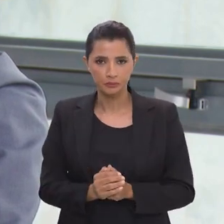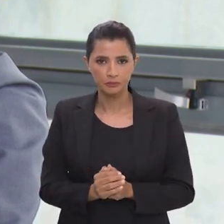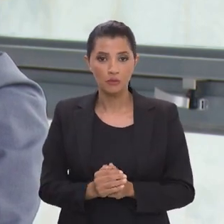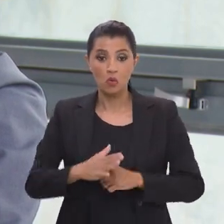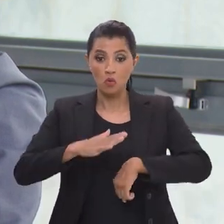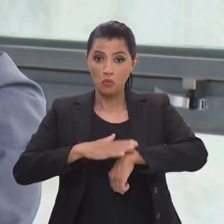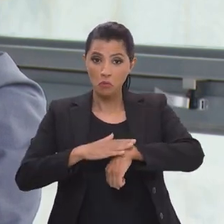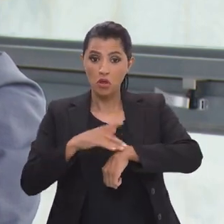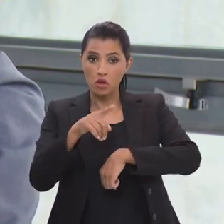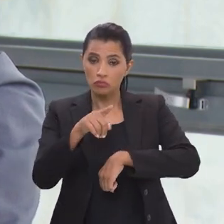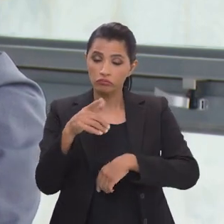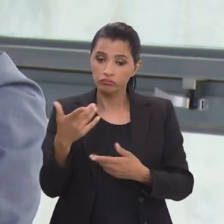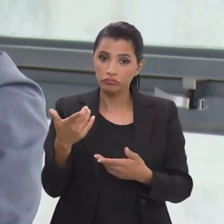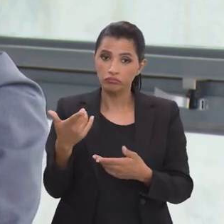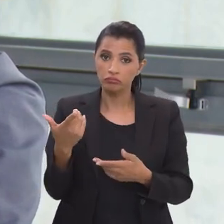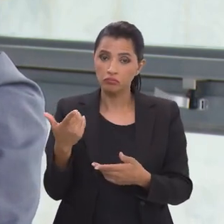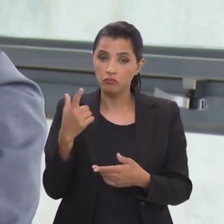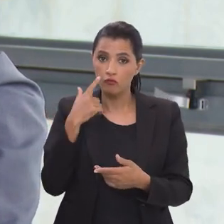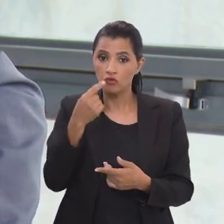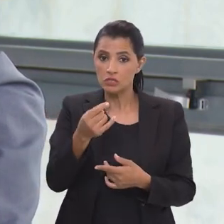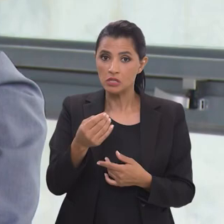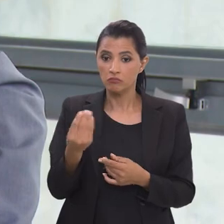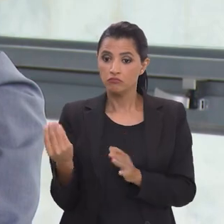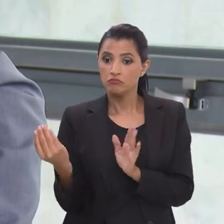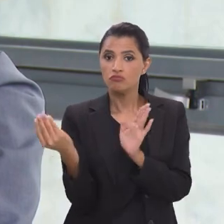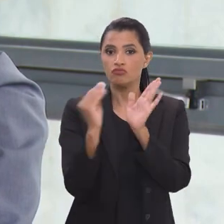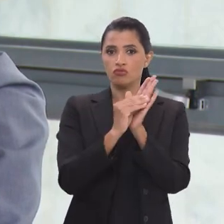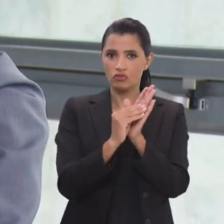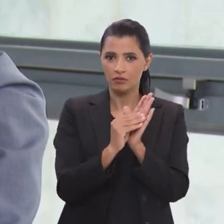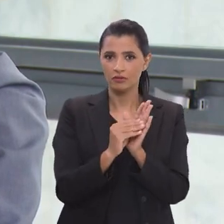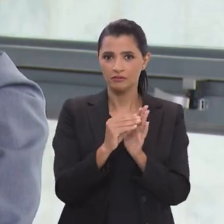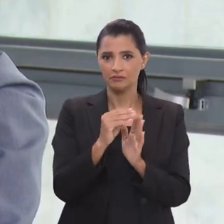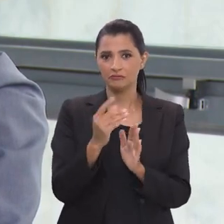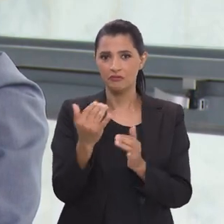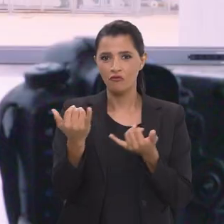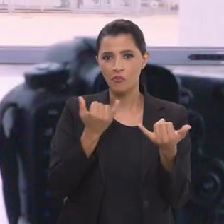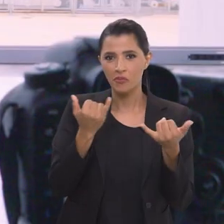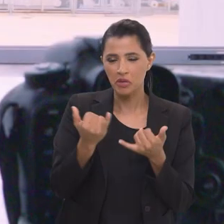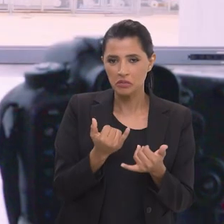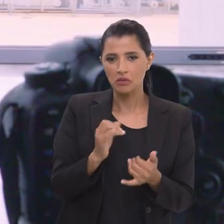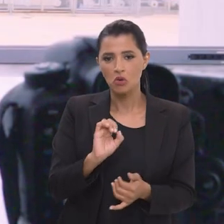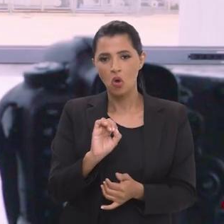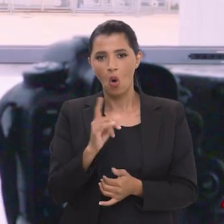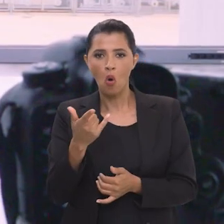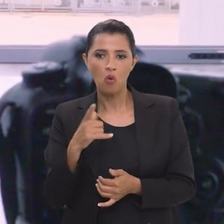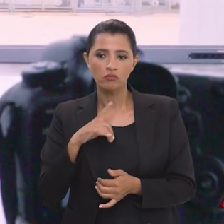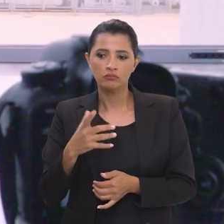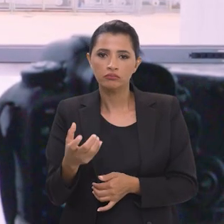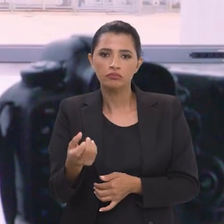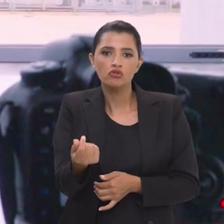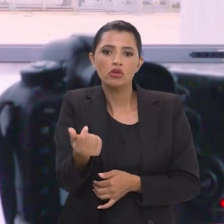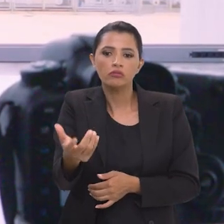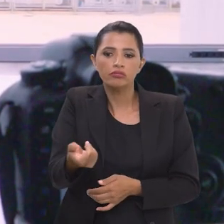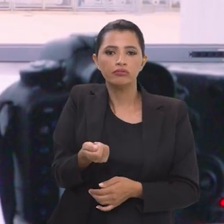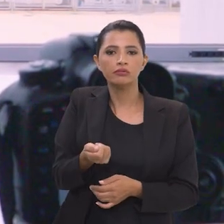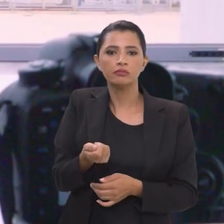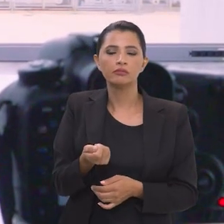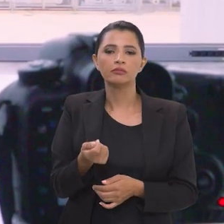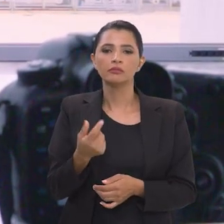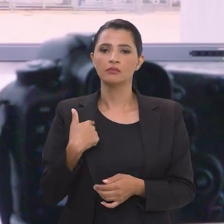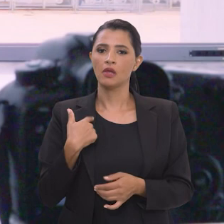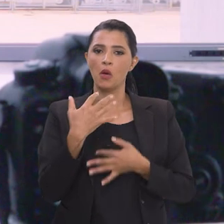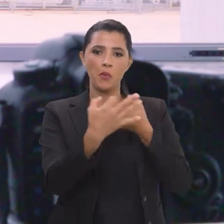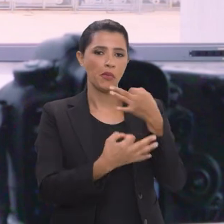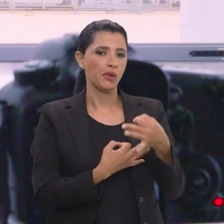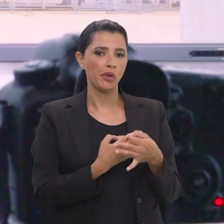o que a partir do momento que você aciona um conteúdo ou se você monetiza